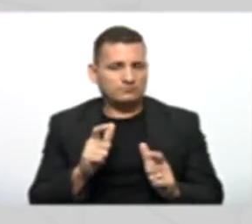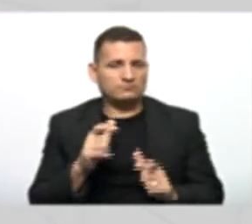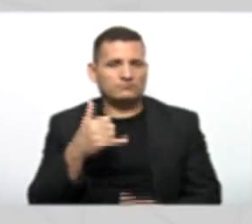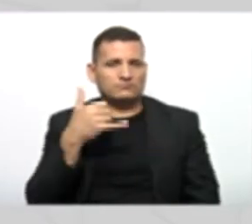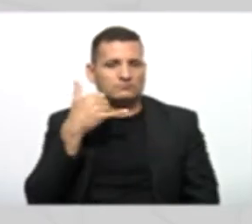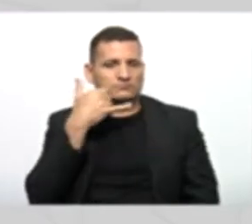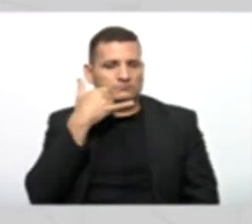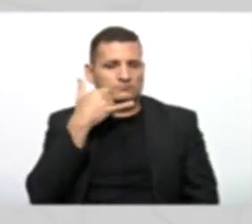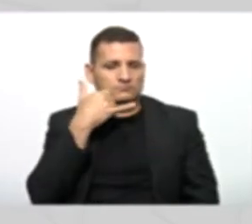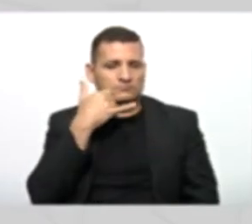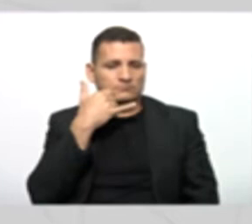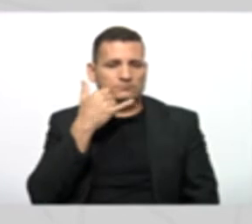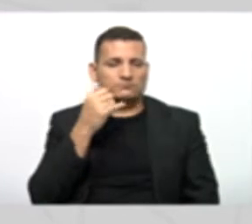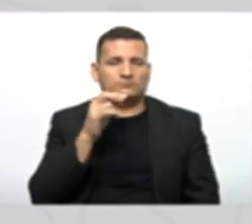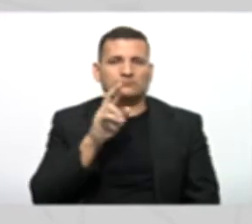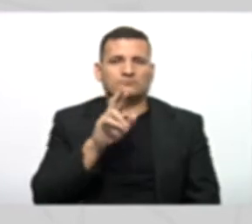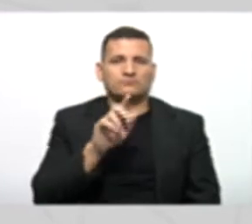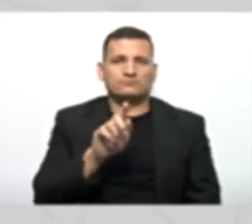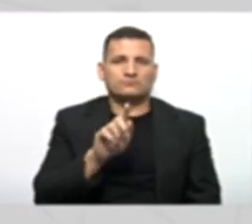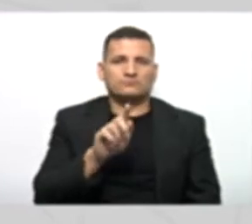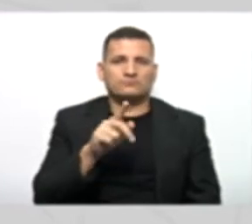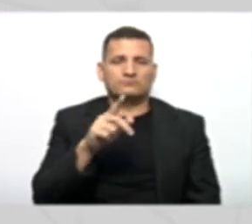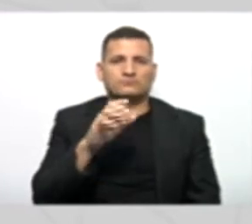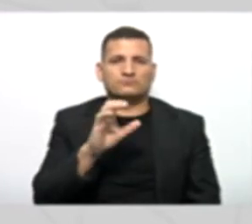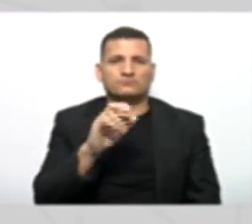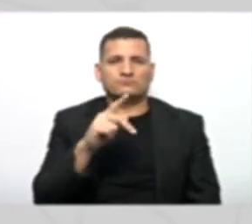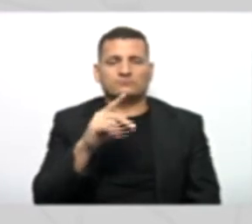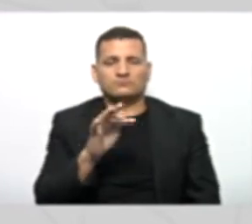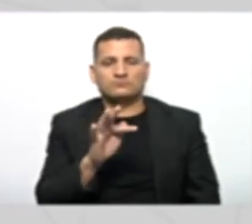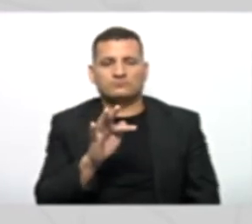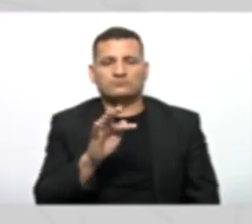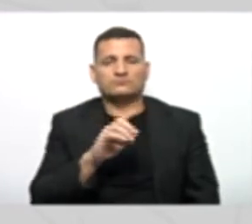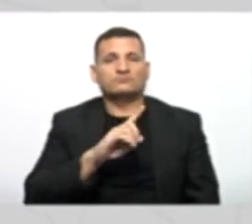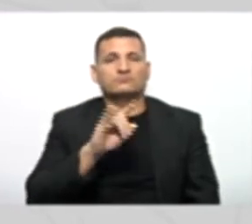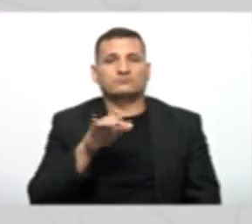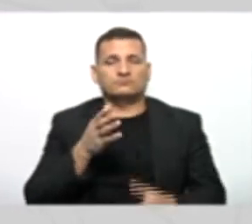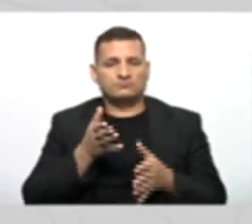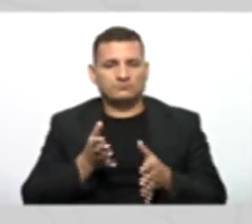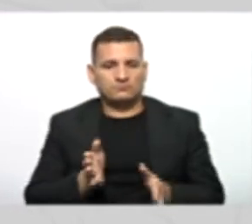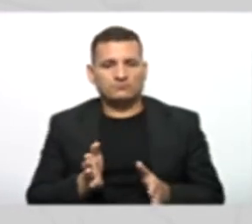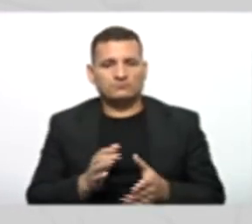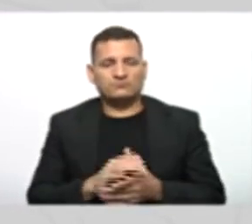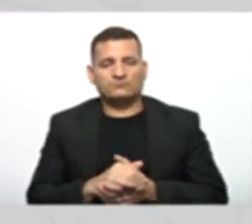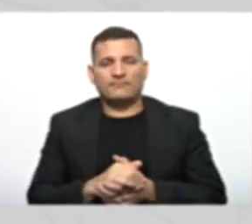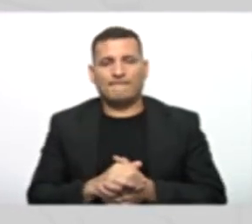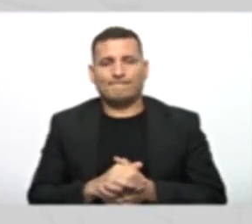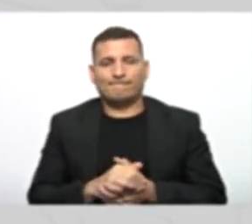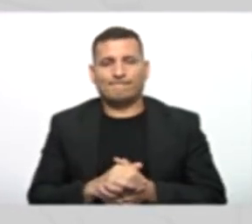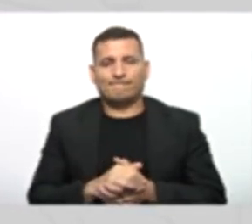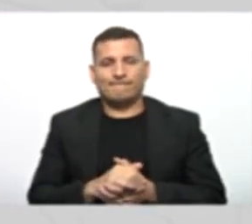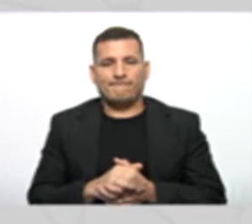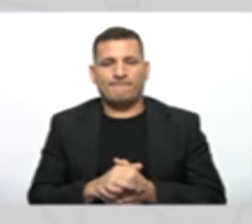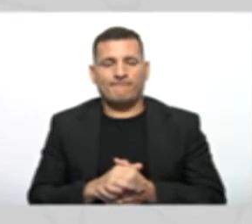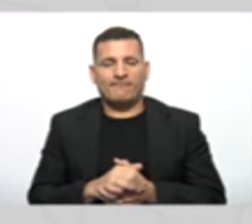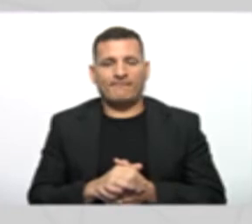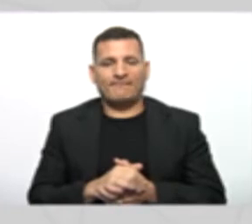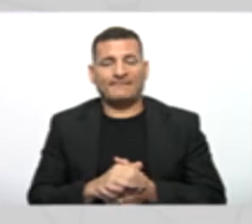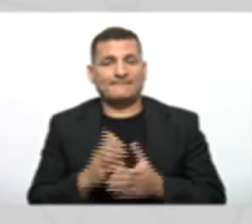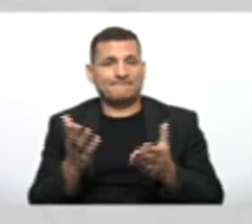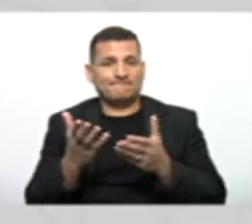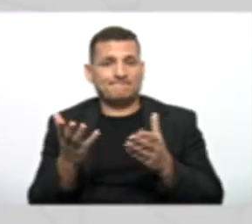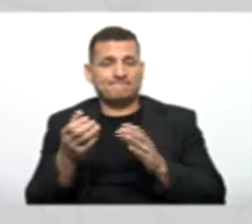RG, CPF e data de nascimento. Beleza. Agora, nós vamos colocar as